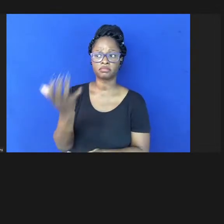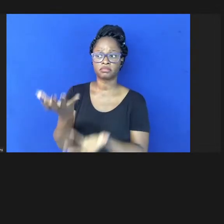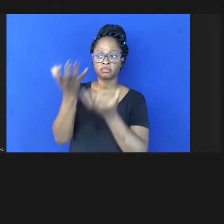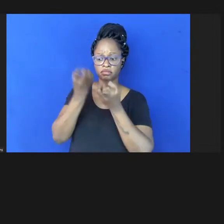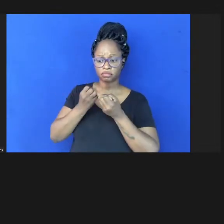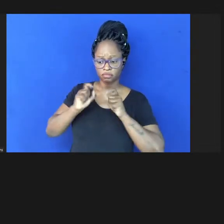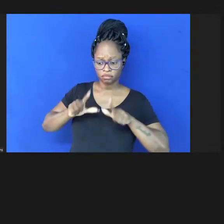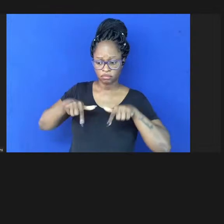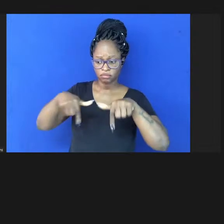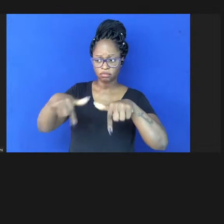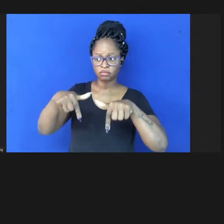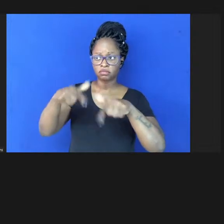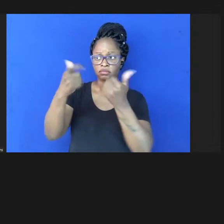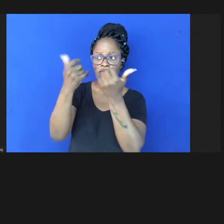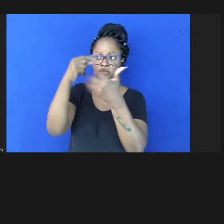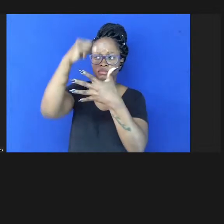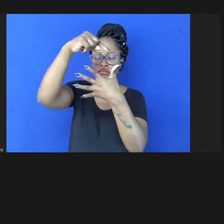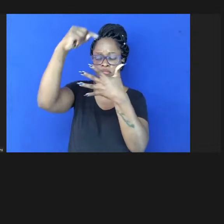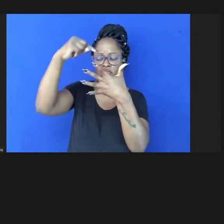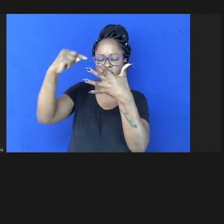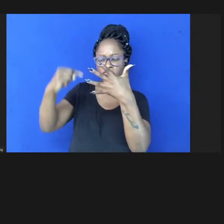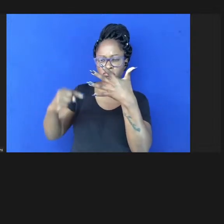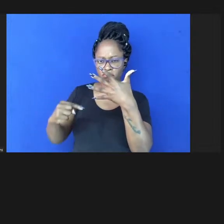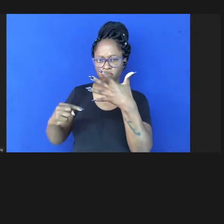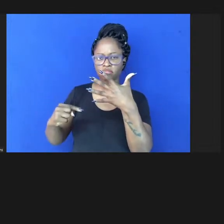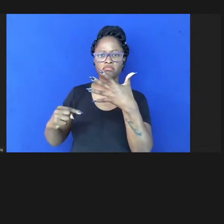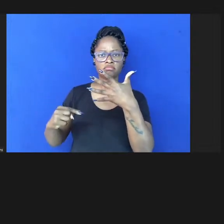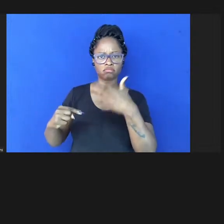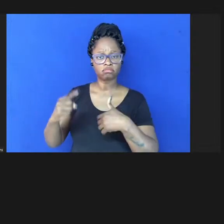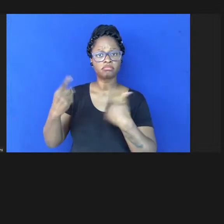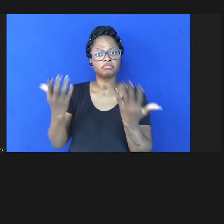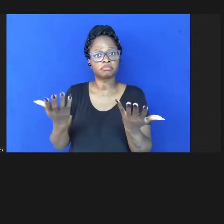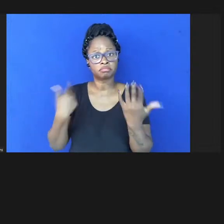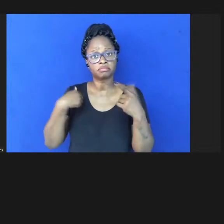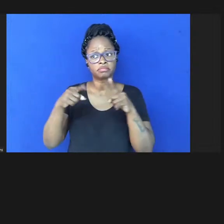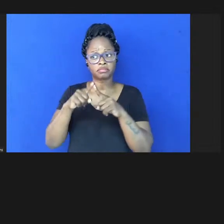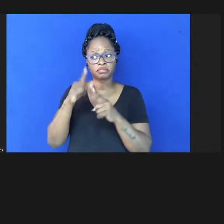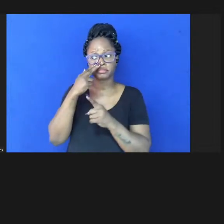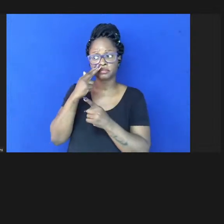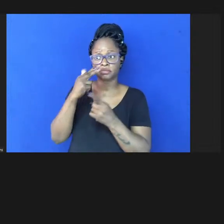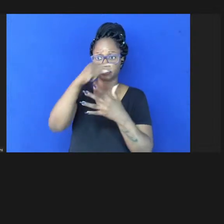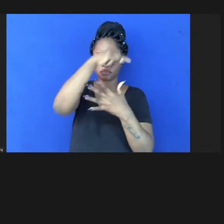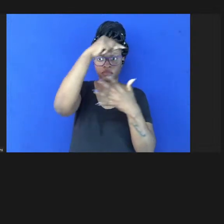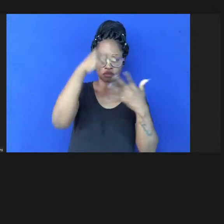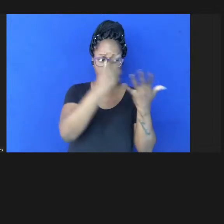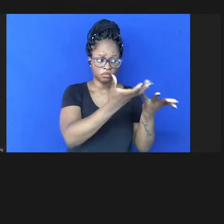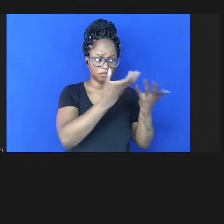desses princípios e excluir outros também